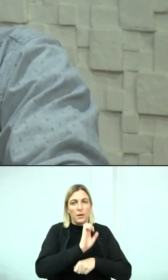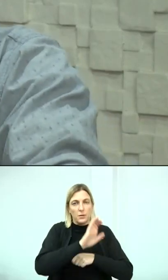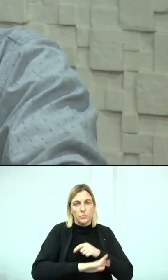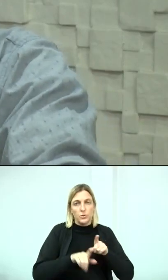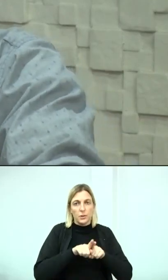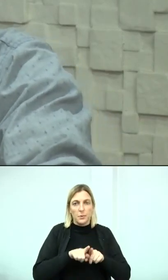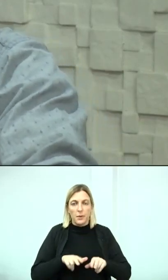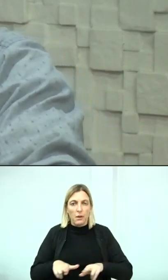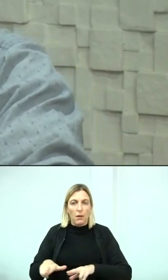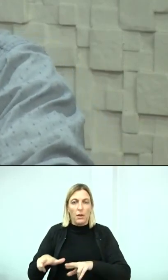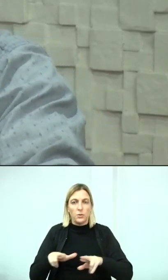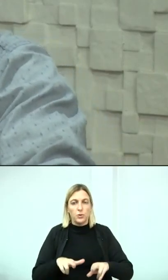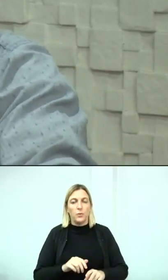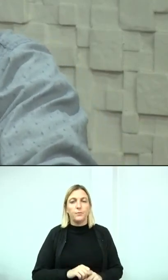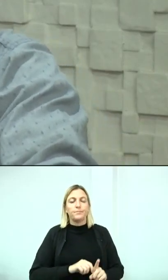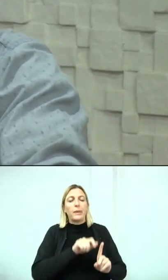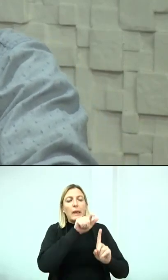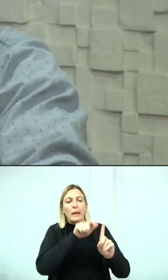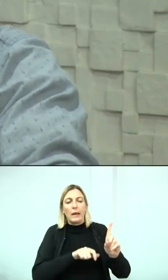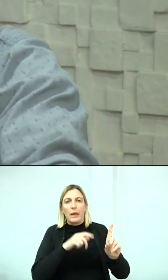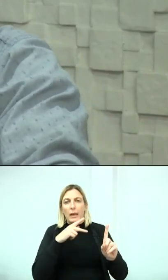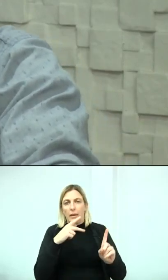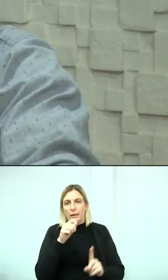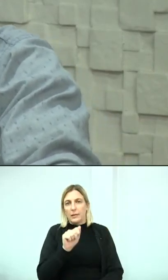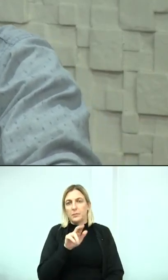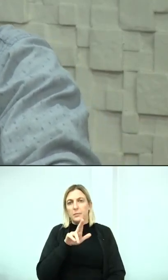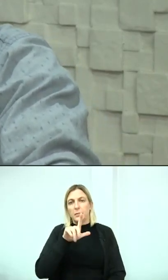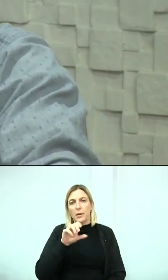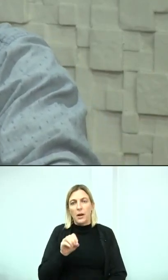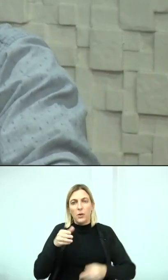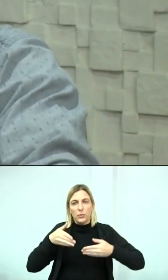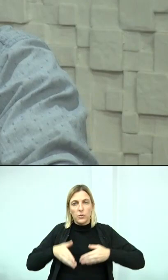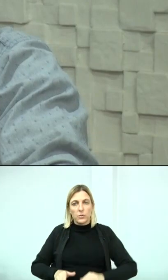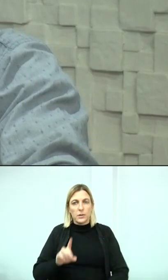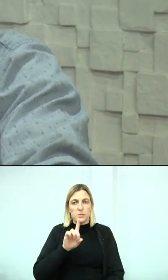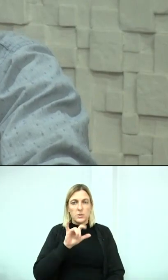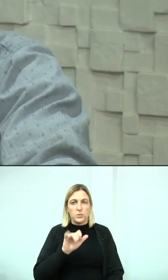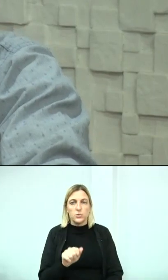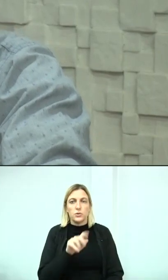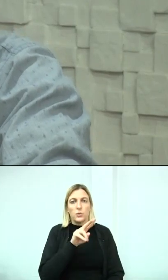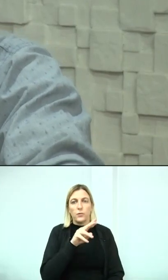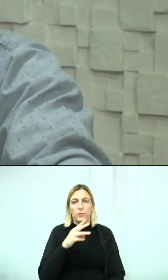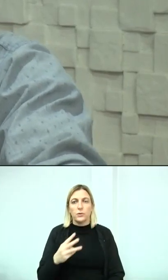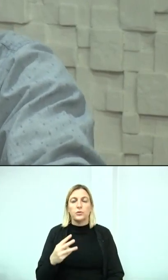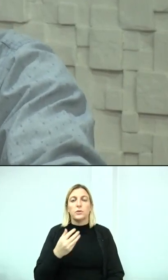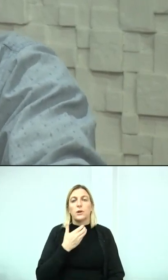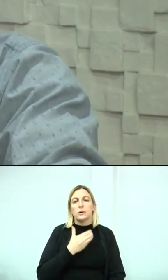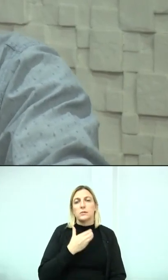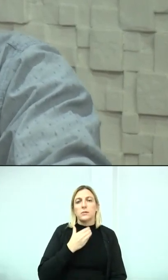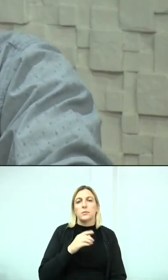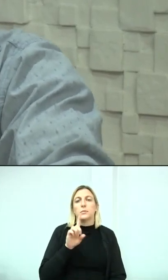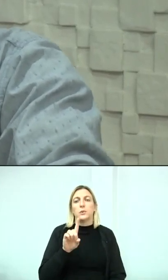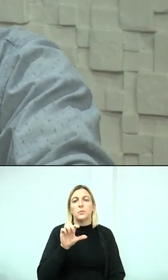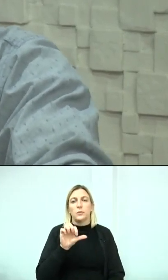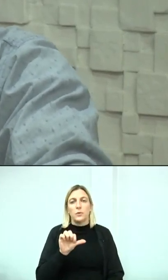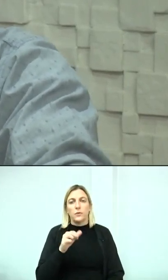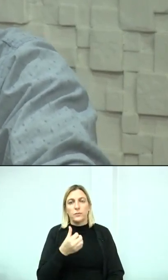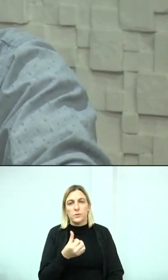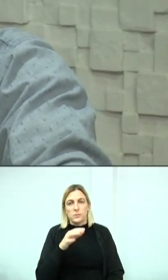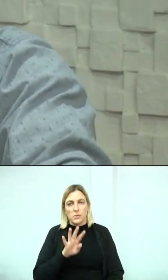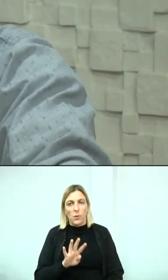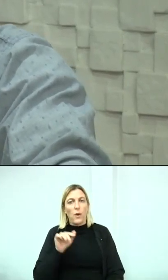Paulo Norberto Tomazzoni nasceu em 23 de dezembro de 1964 na cidade de Erechim,